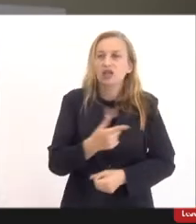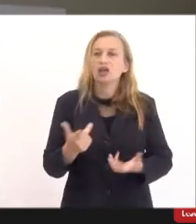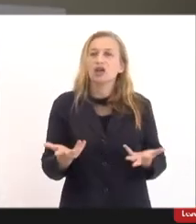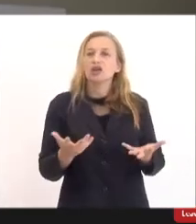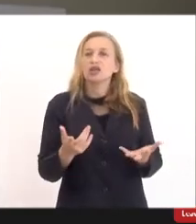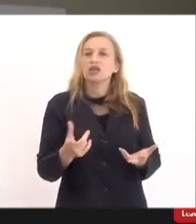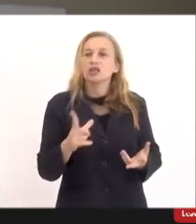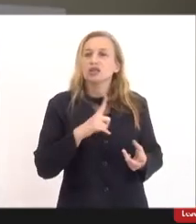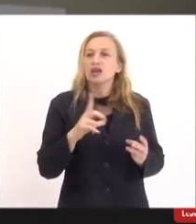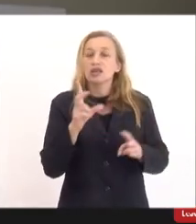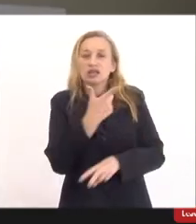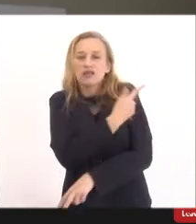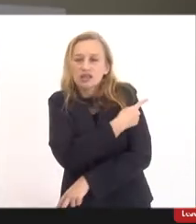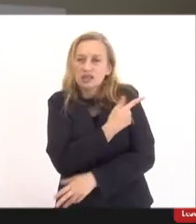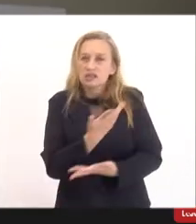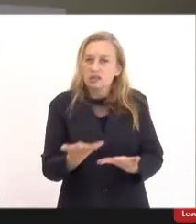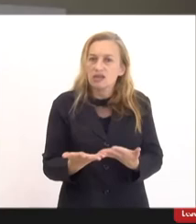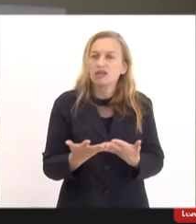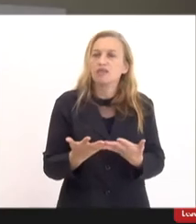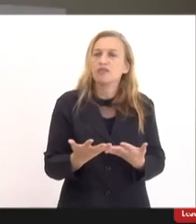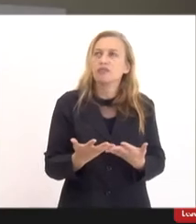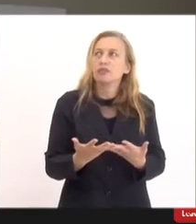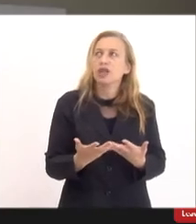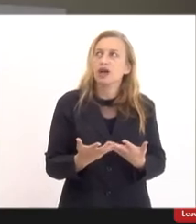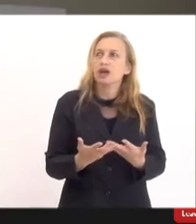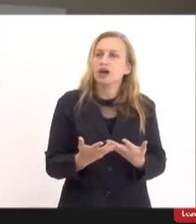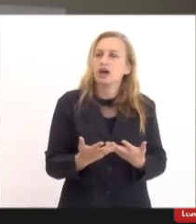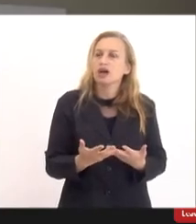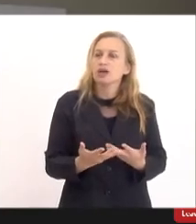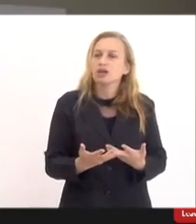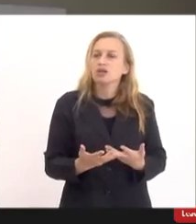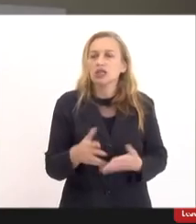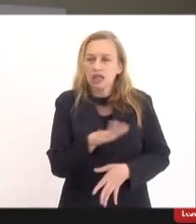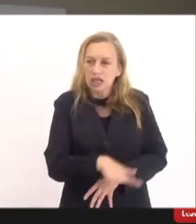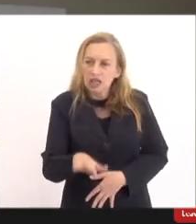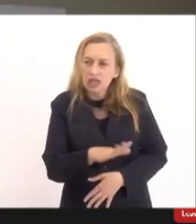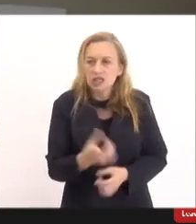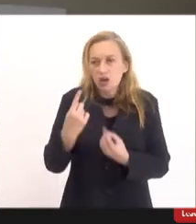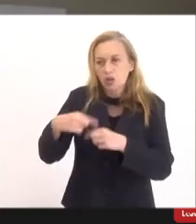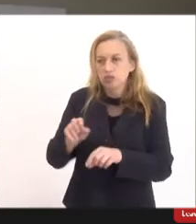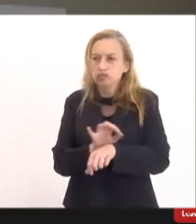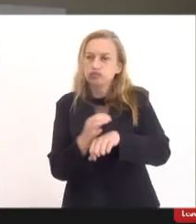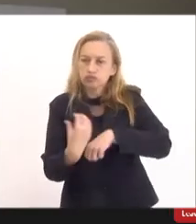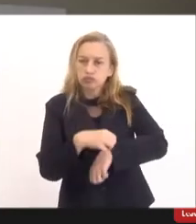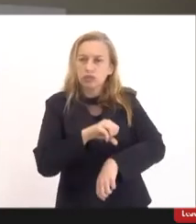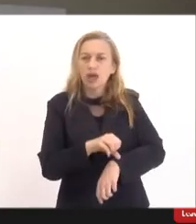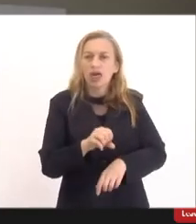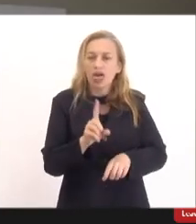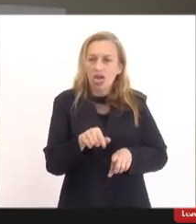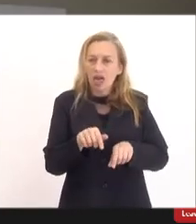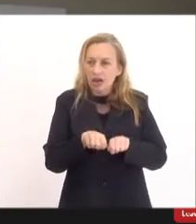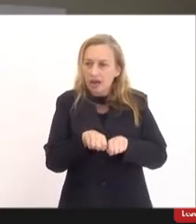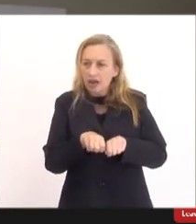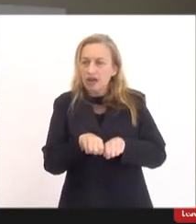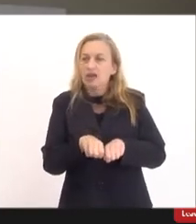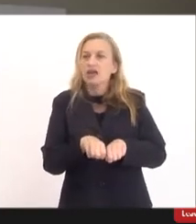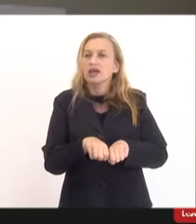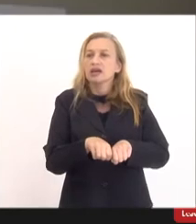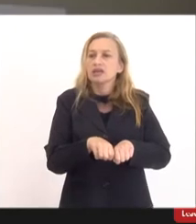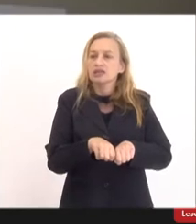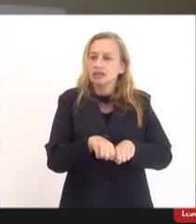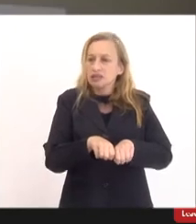como essa vacina, a gente tem que a vacinação infantil contra a COVID, ela é amplamente recomendada